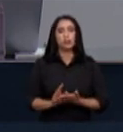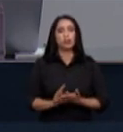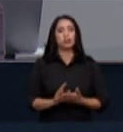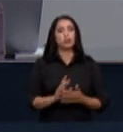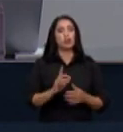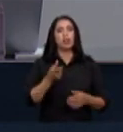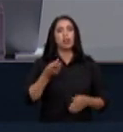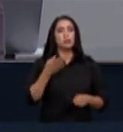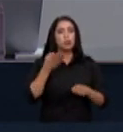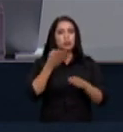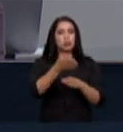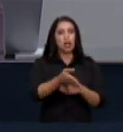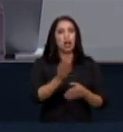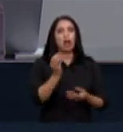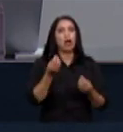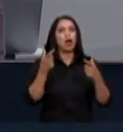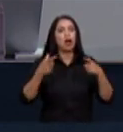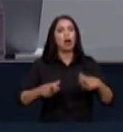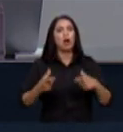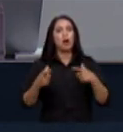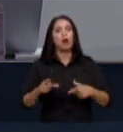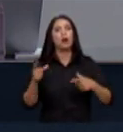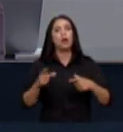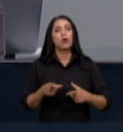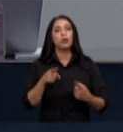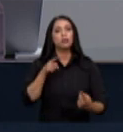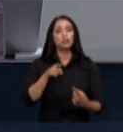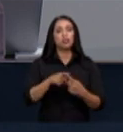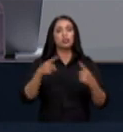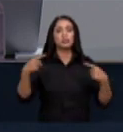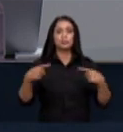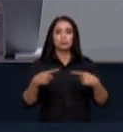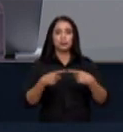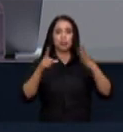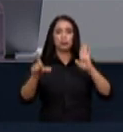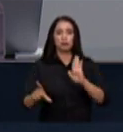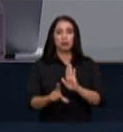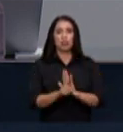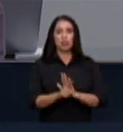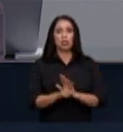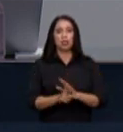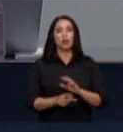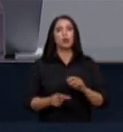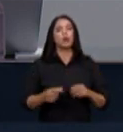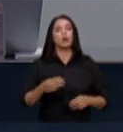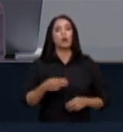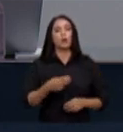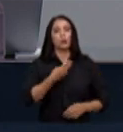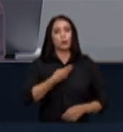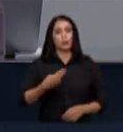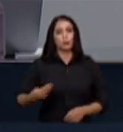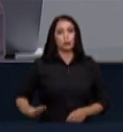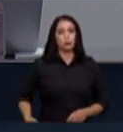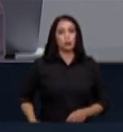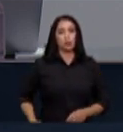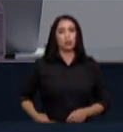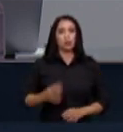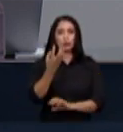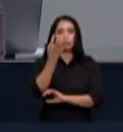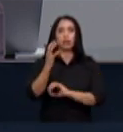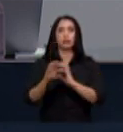alocado tais recursos nos seus fins legais o ministro do meio ambiente esteve presente